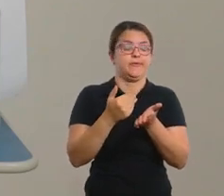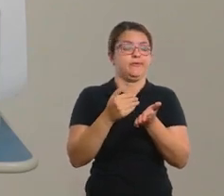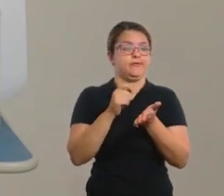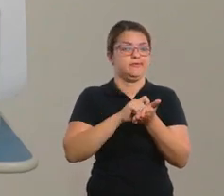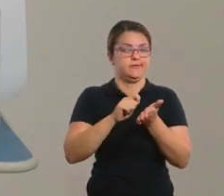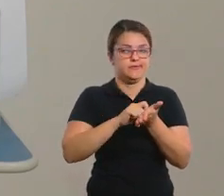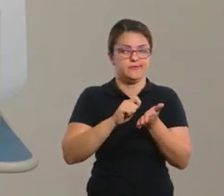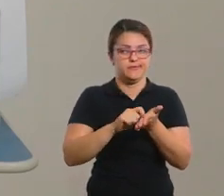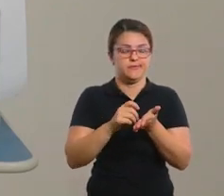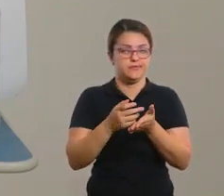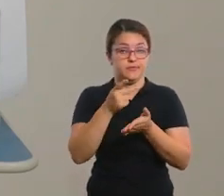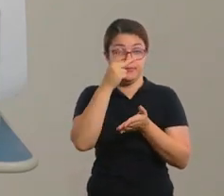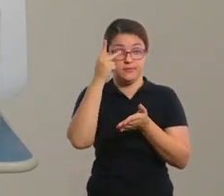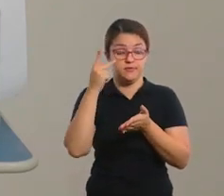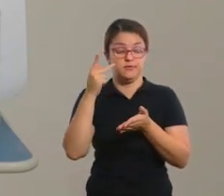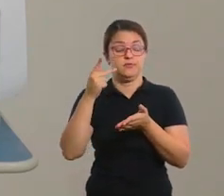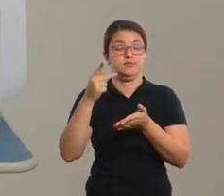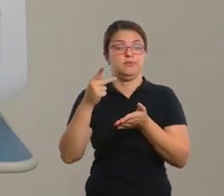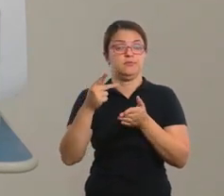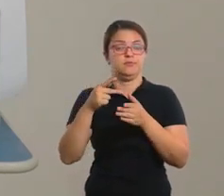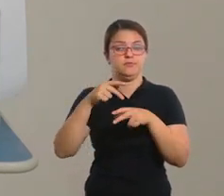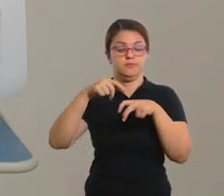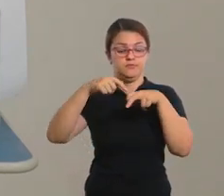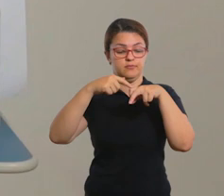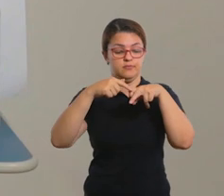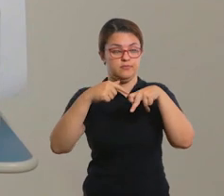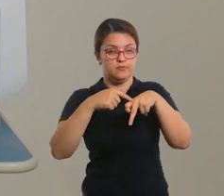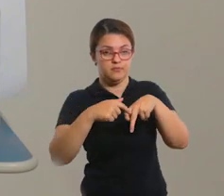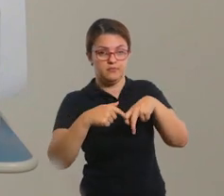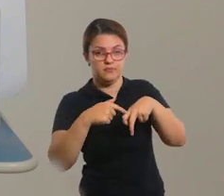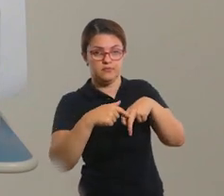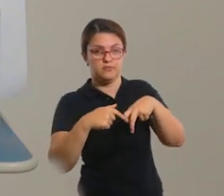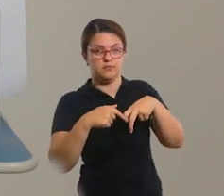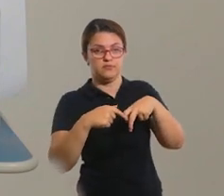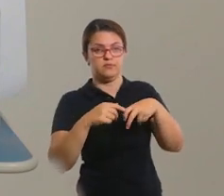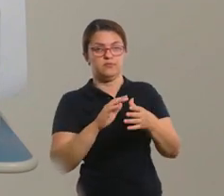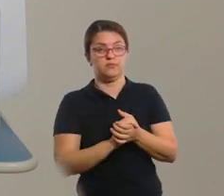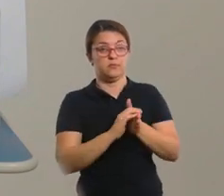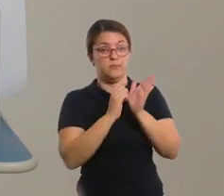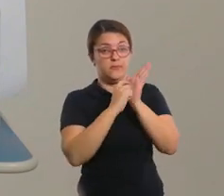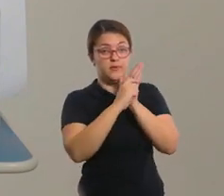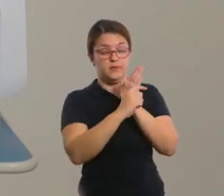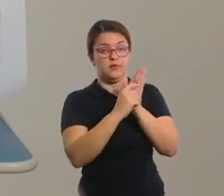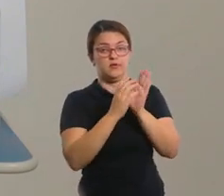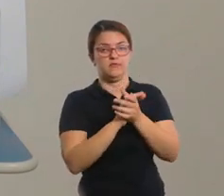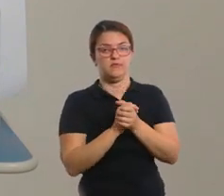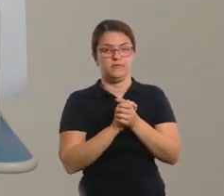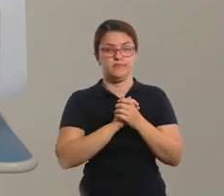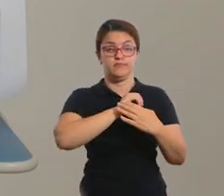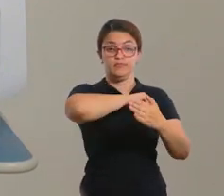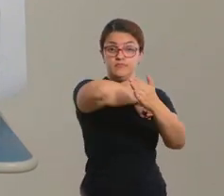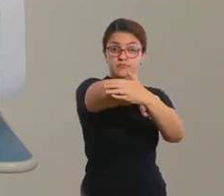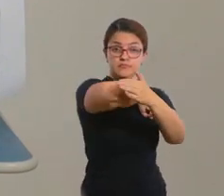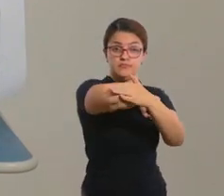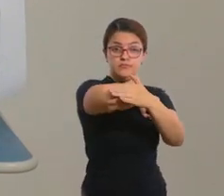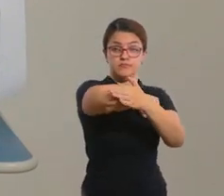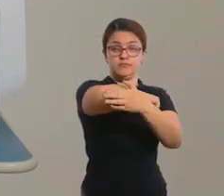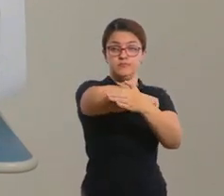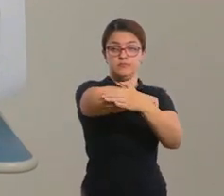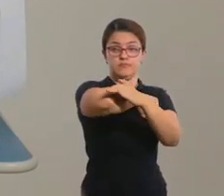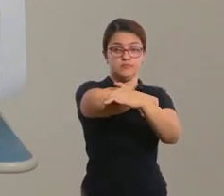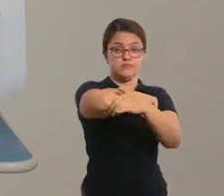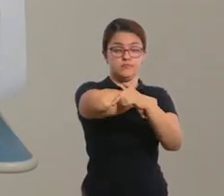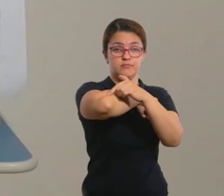desenhos, tá bom? Então eu fiz uma pessoa dando uma joelhada e eu escrevi joelho. Você pode fazer outros. Cotovelo, por exemplo,